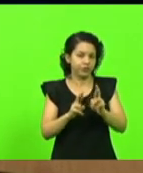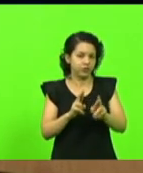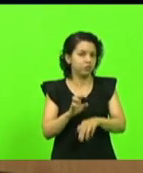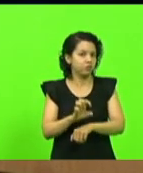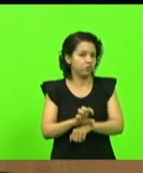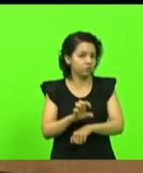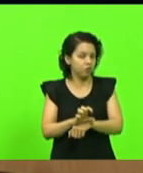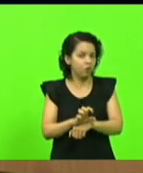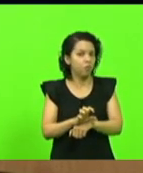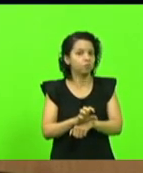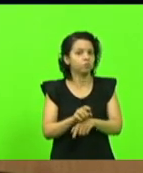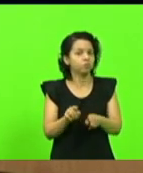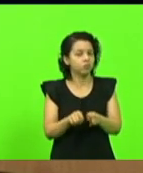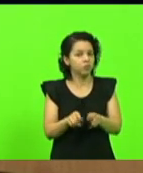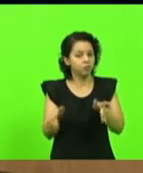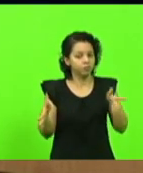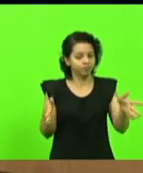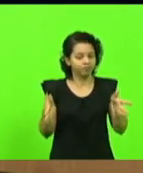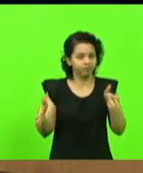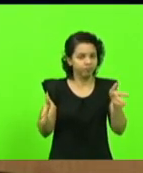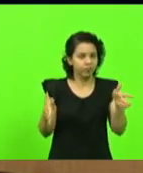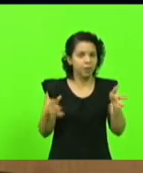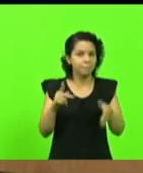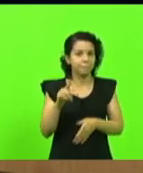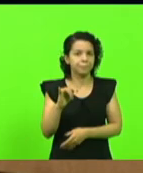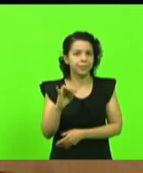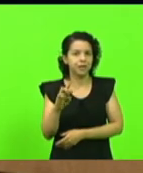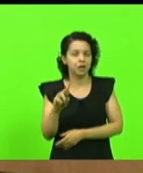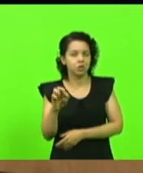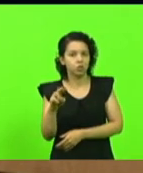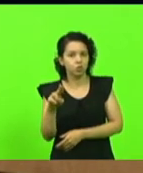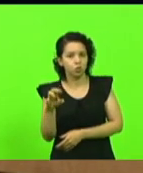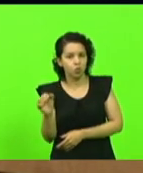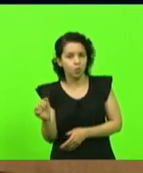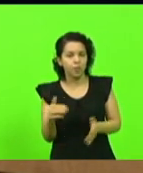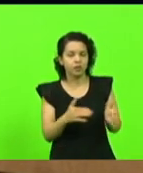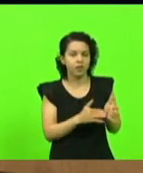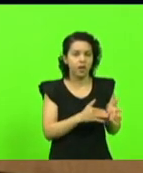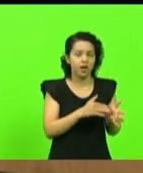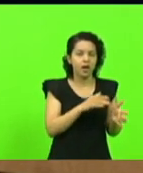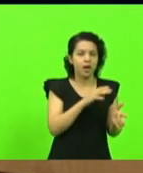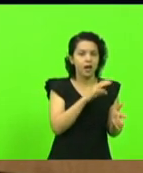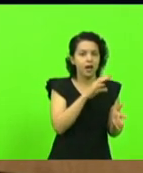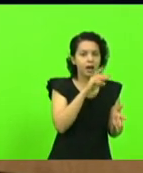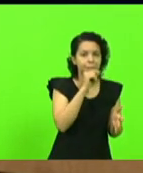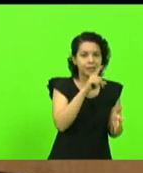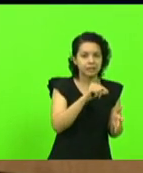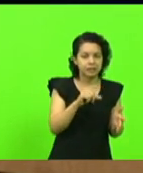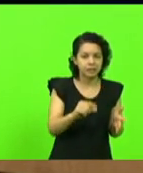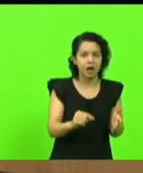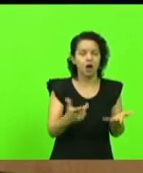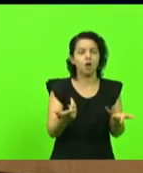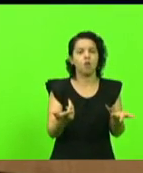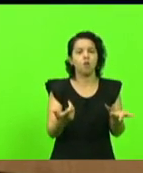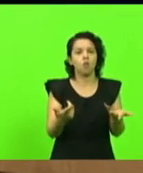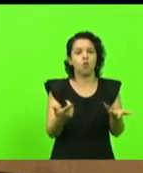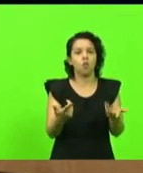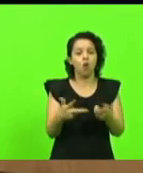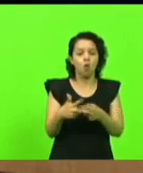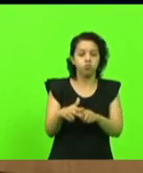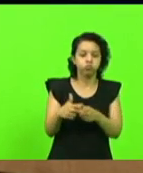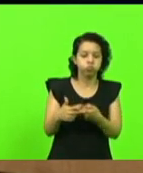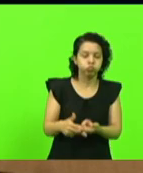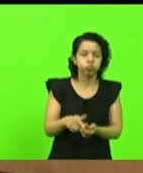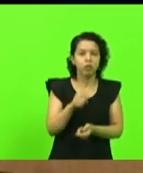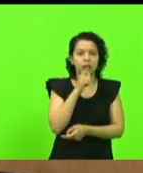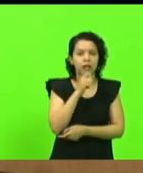trechos como por exemplo Piratuba Capinzal não tem explicação porque que não começou essa revitalização assim como